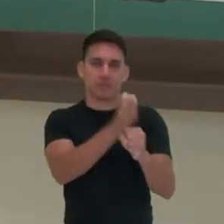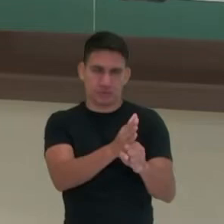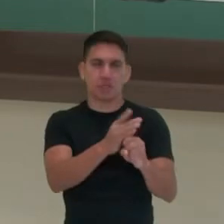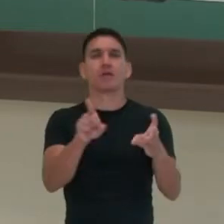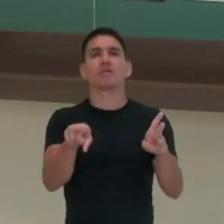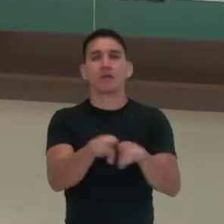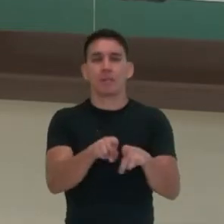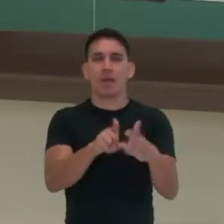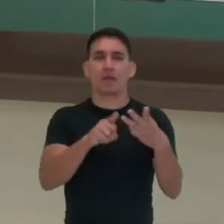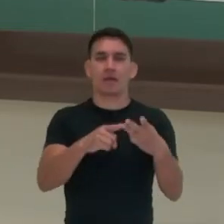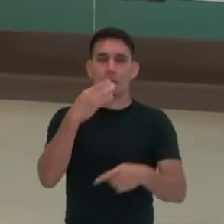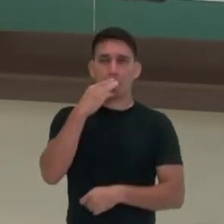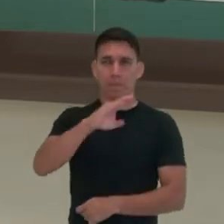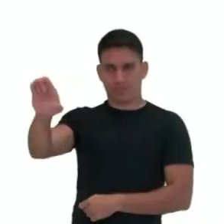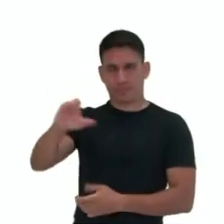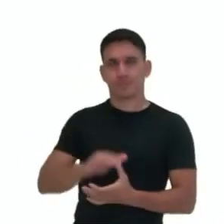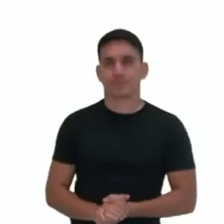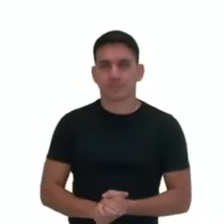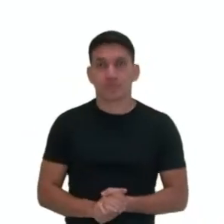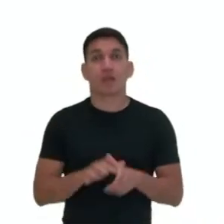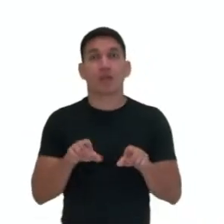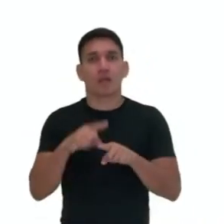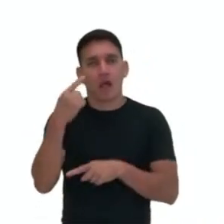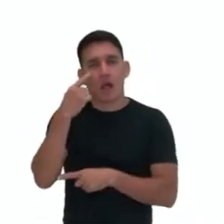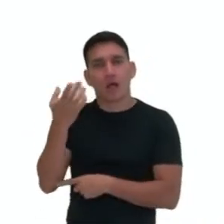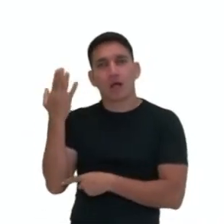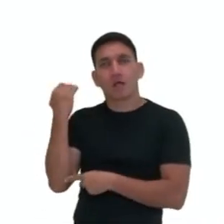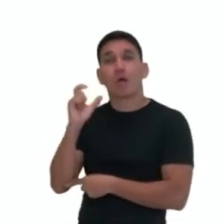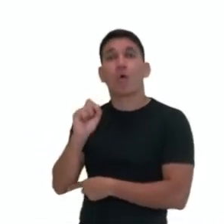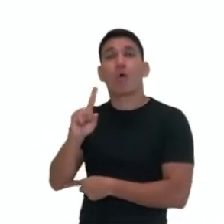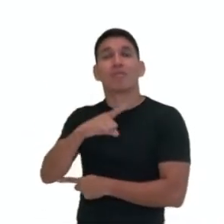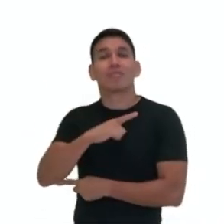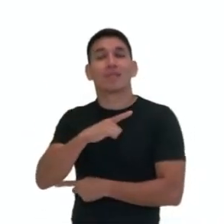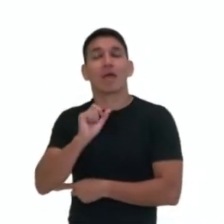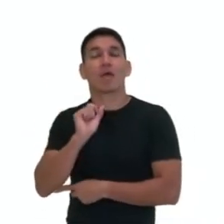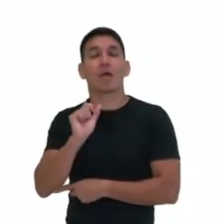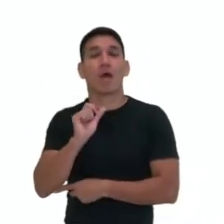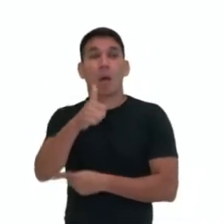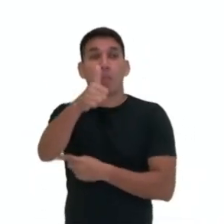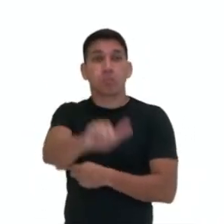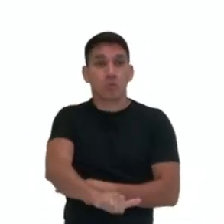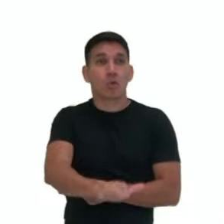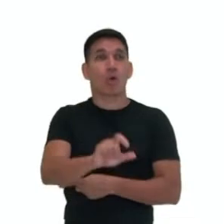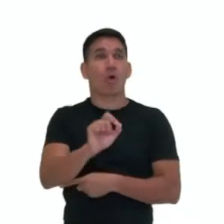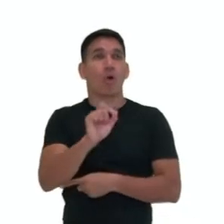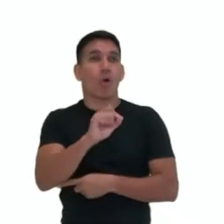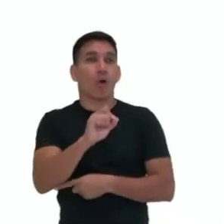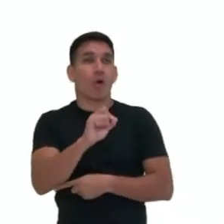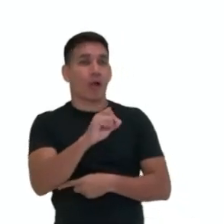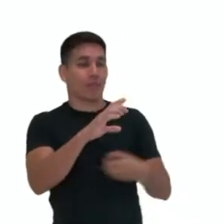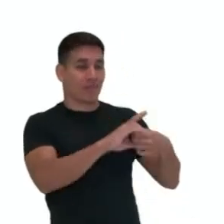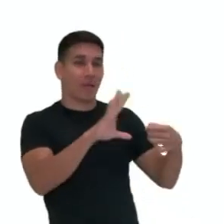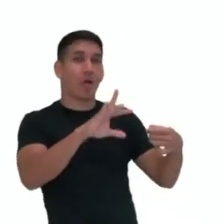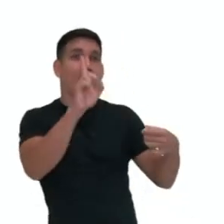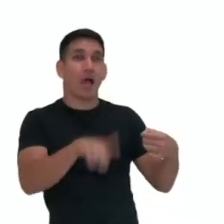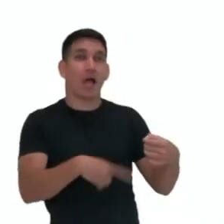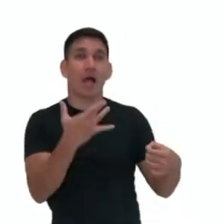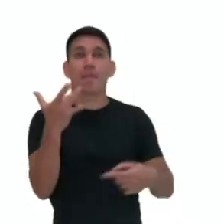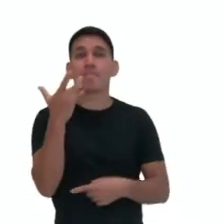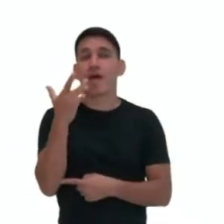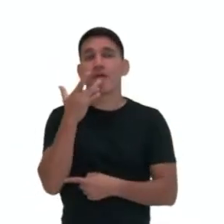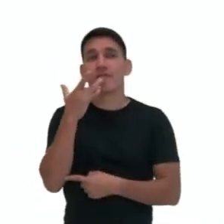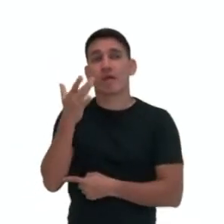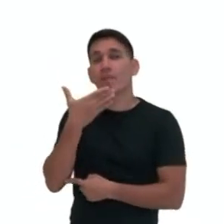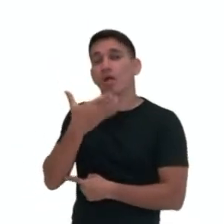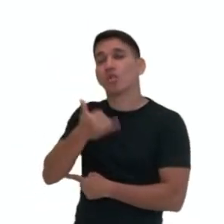italiano, certo? A pior democracia é preferível à melhor das ditaduras. Isso é uma frase do